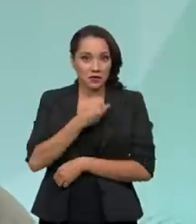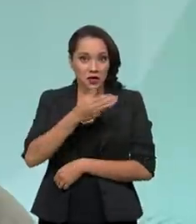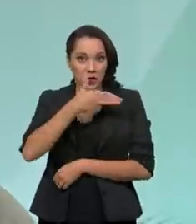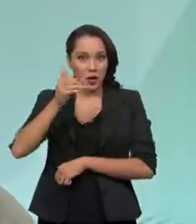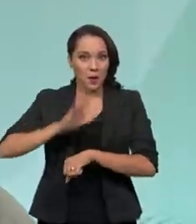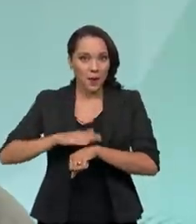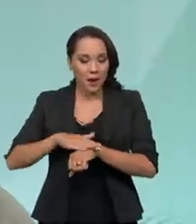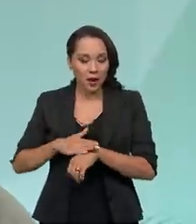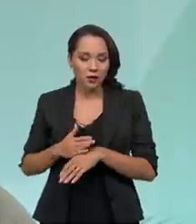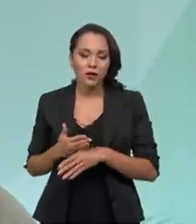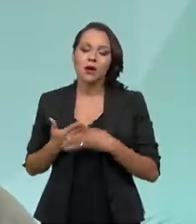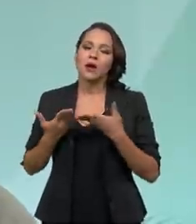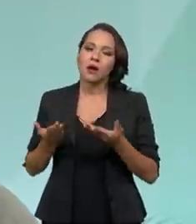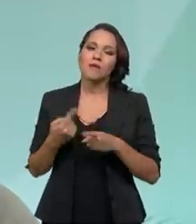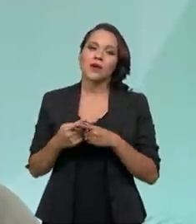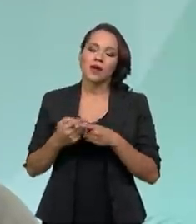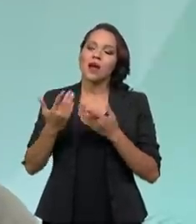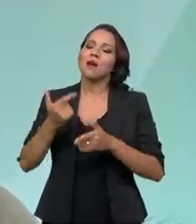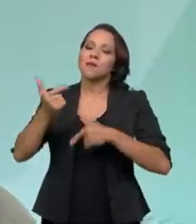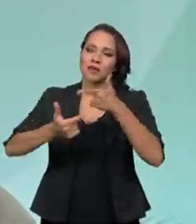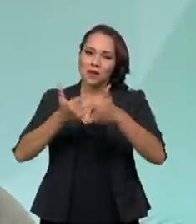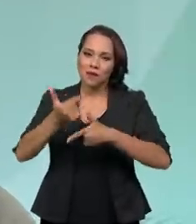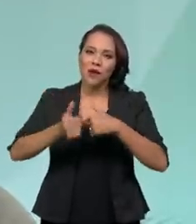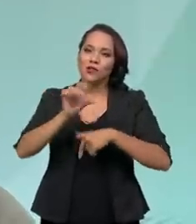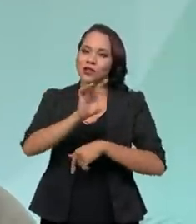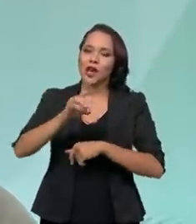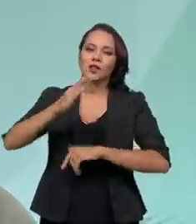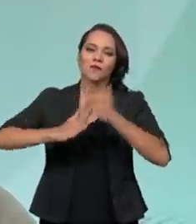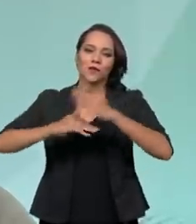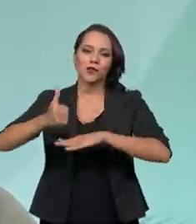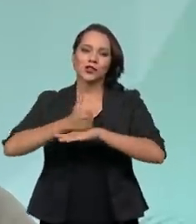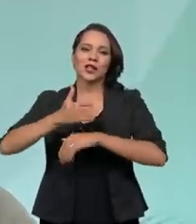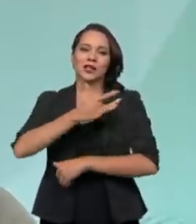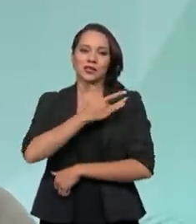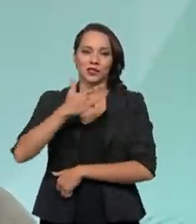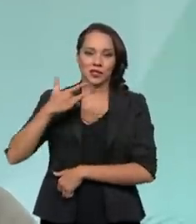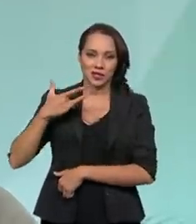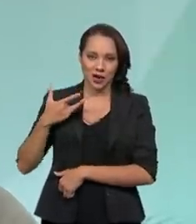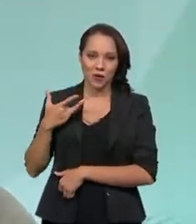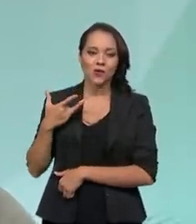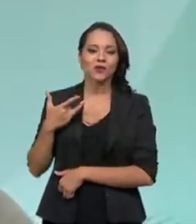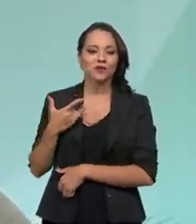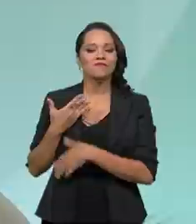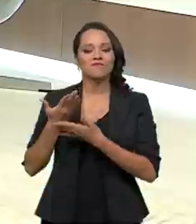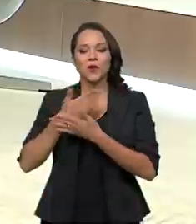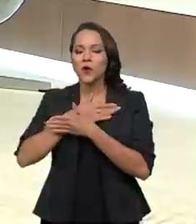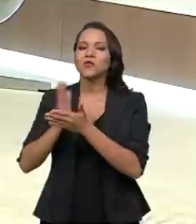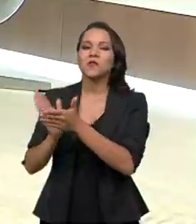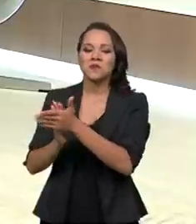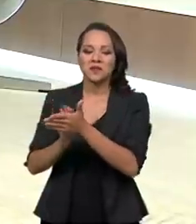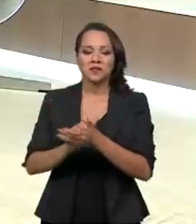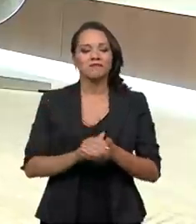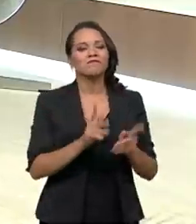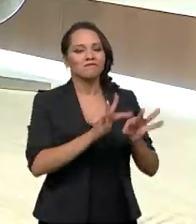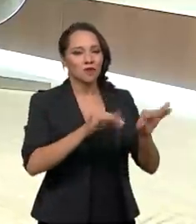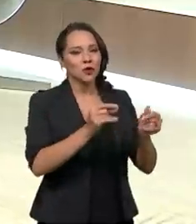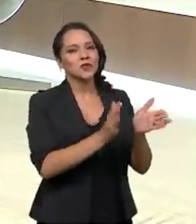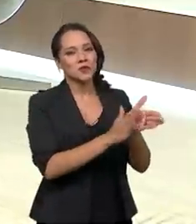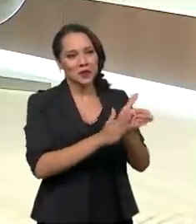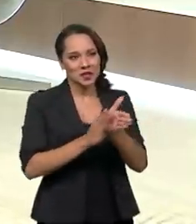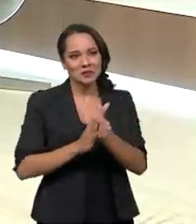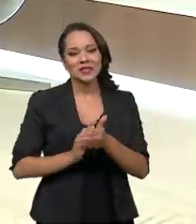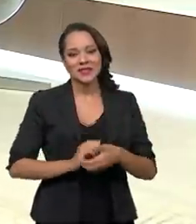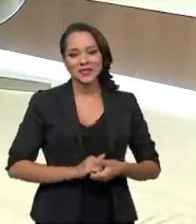momento exatamente por conta do trabalho que foi executado por cada um desses profissionais que eu gosto de aplaudir. Todos estão de parabéns.